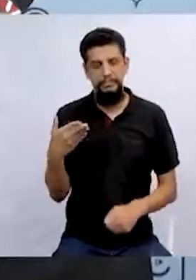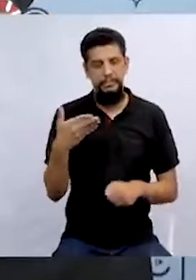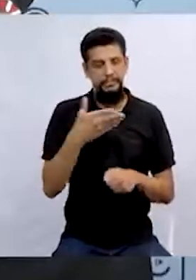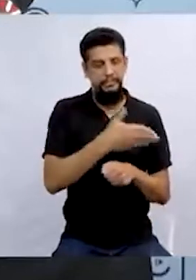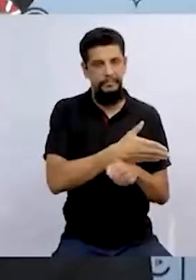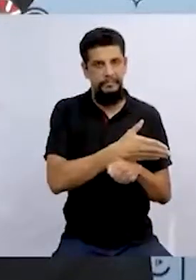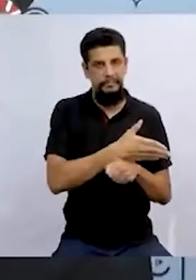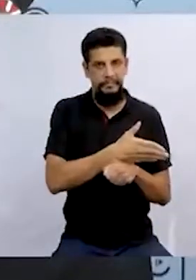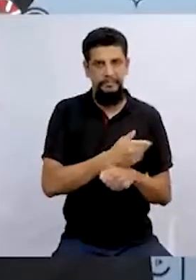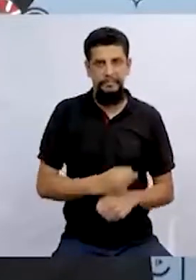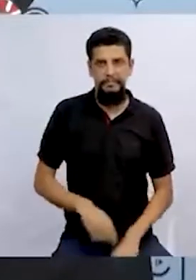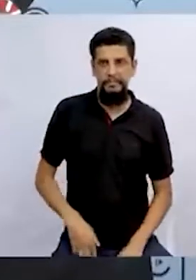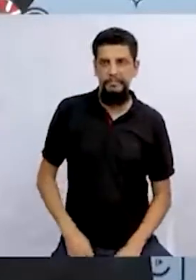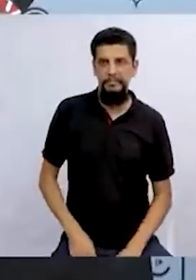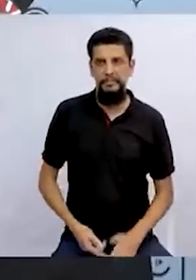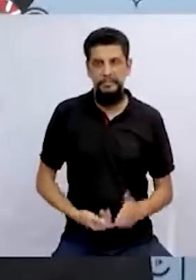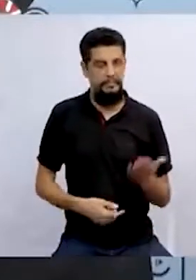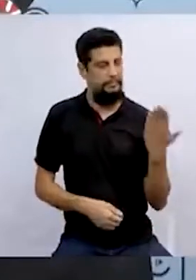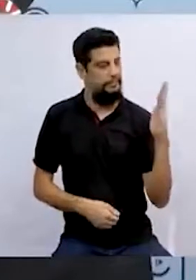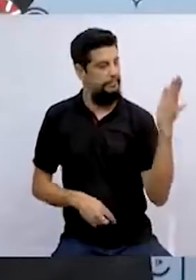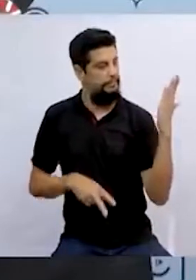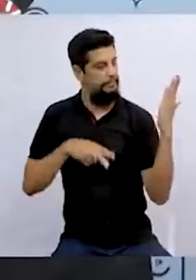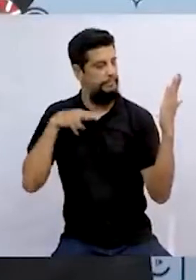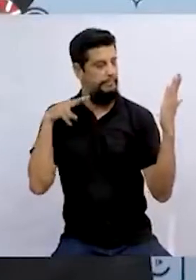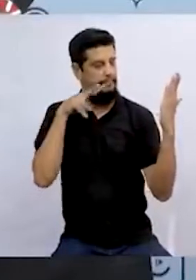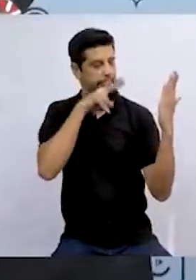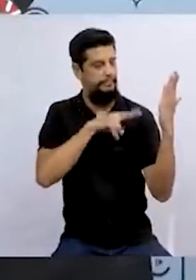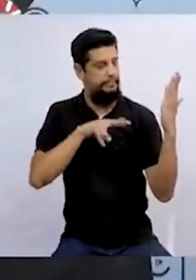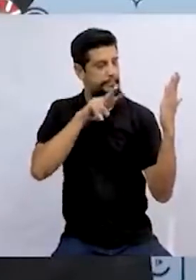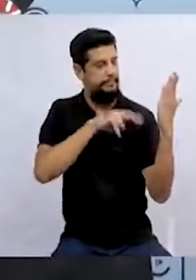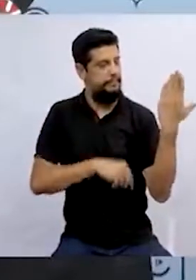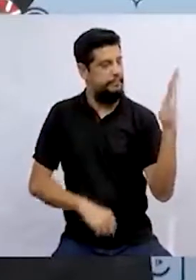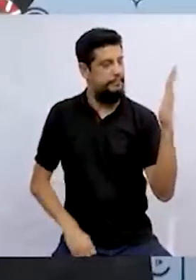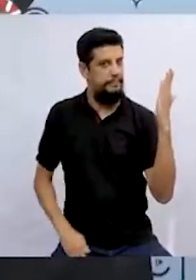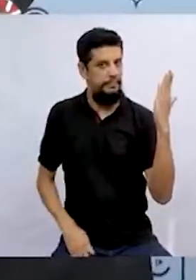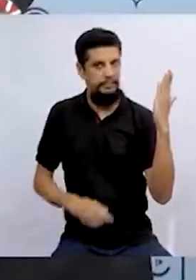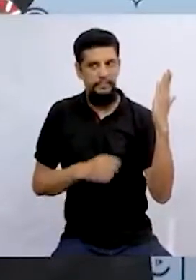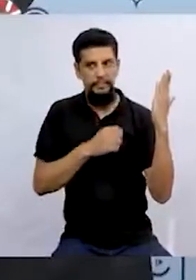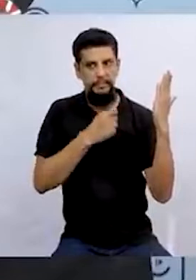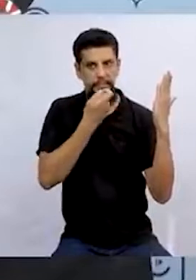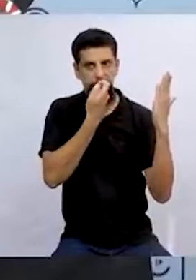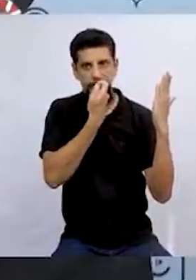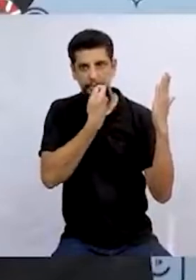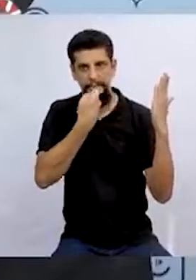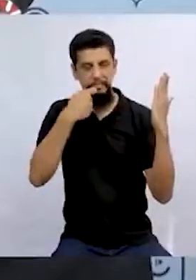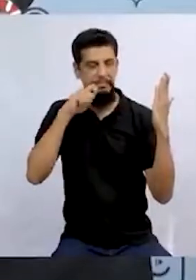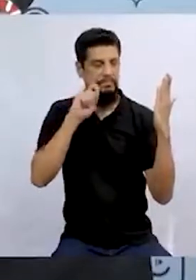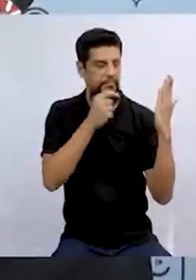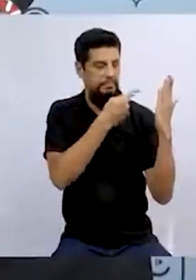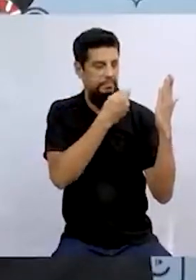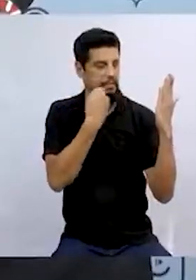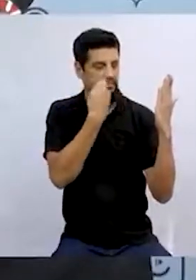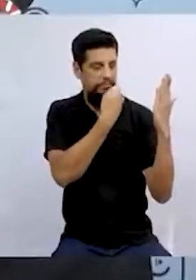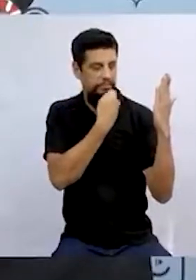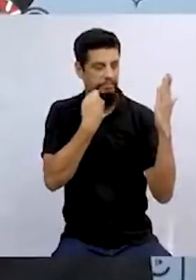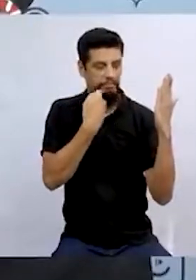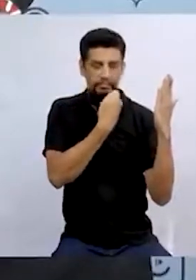para o seu ritual diante do espelho. O ritual de passar batom.